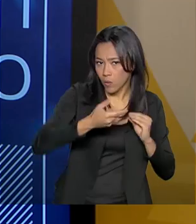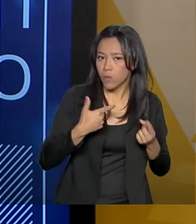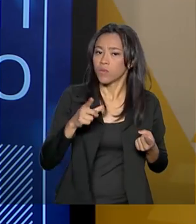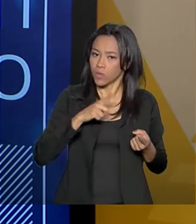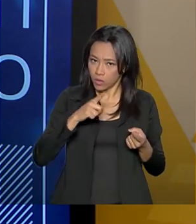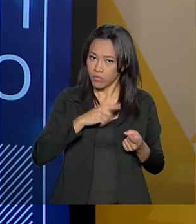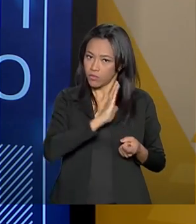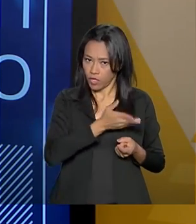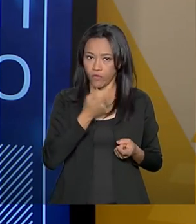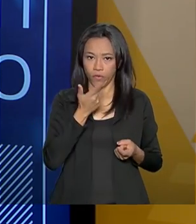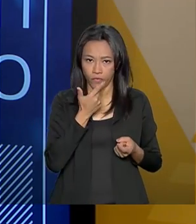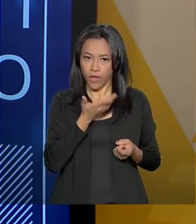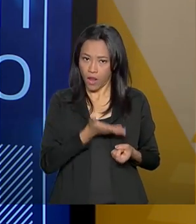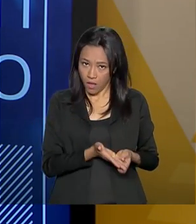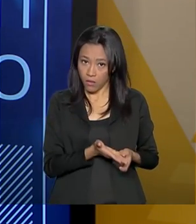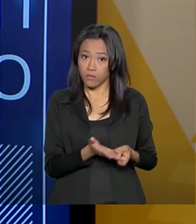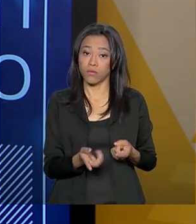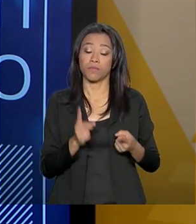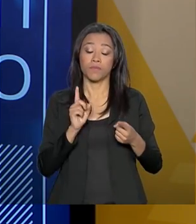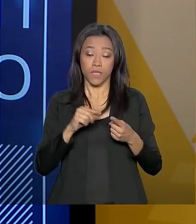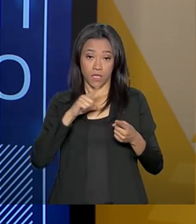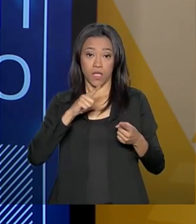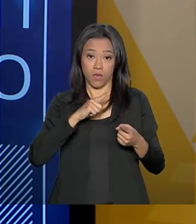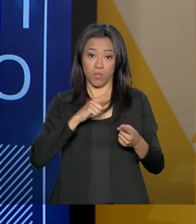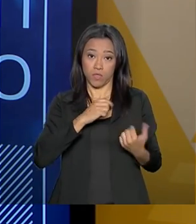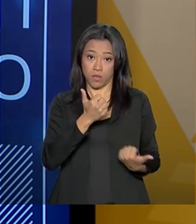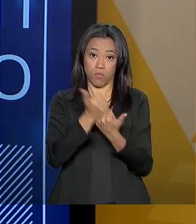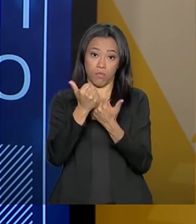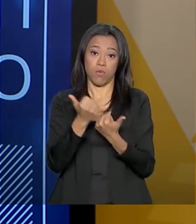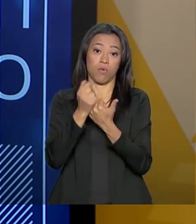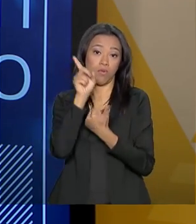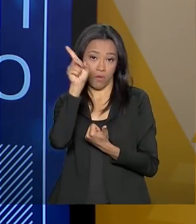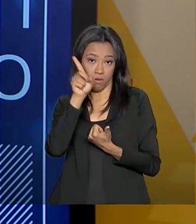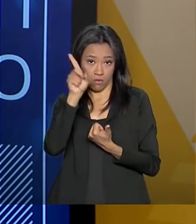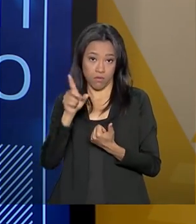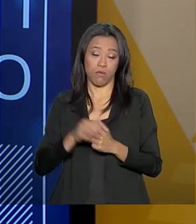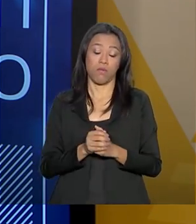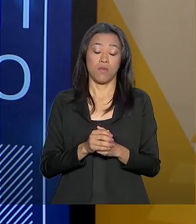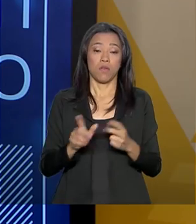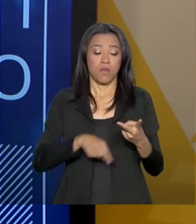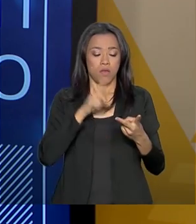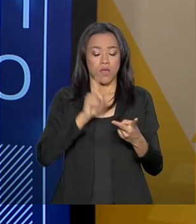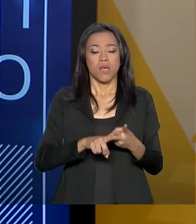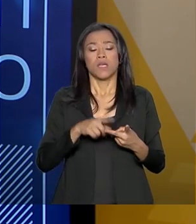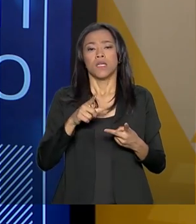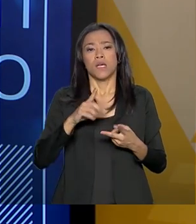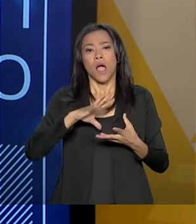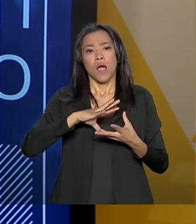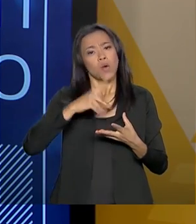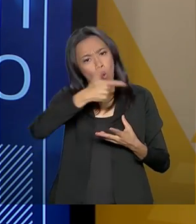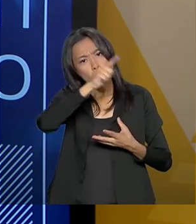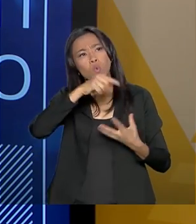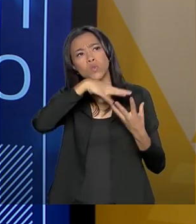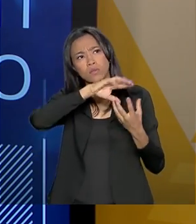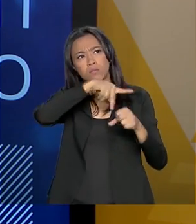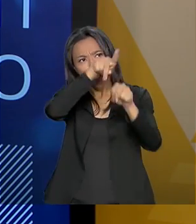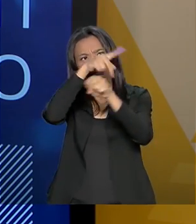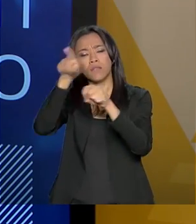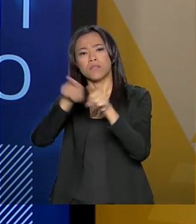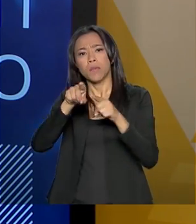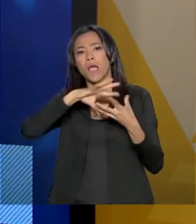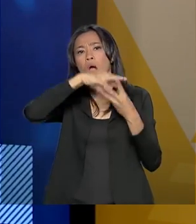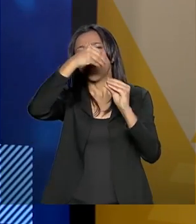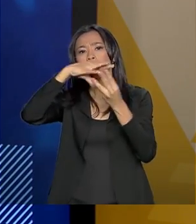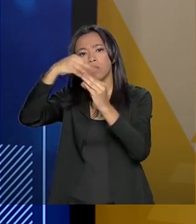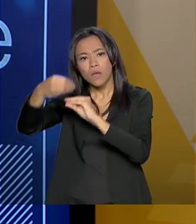você mencionou, hoje é Caton 5, mas temos também algodão com outros países, mas temos na